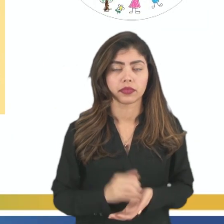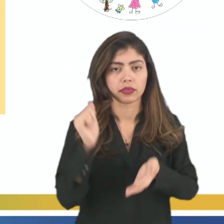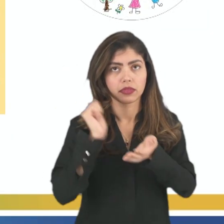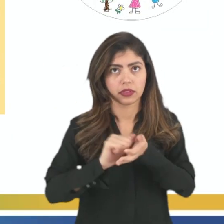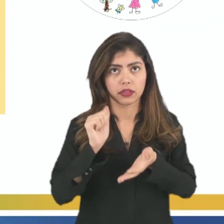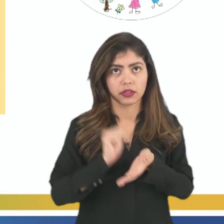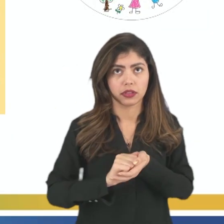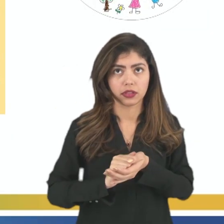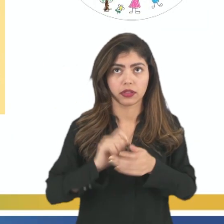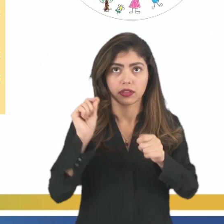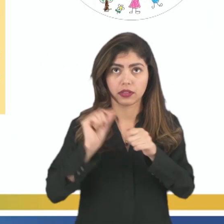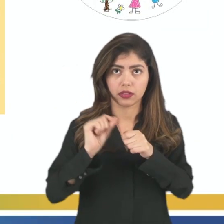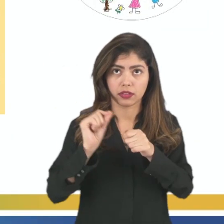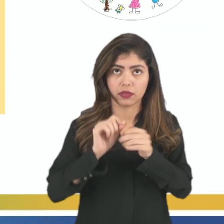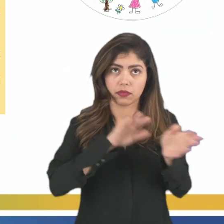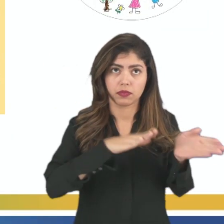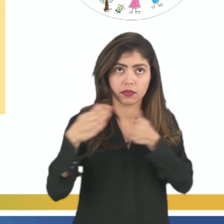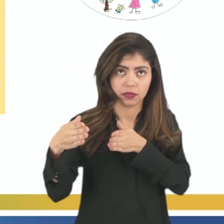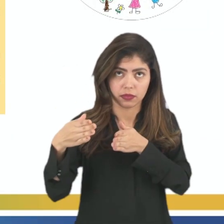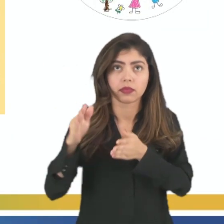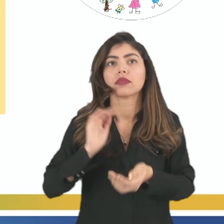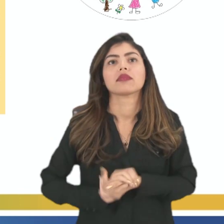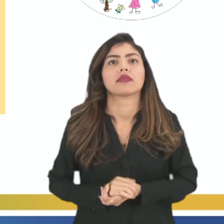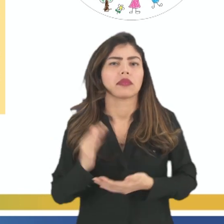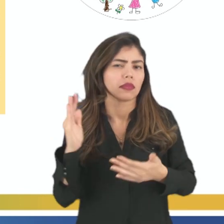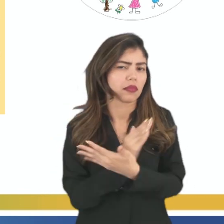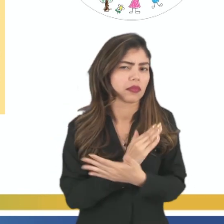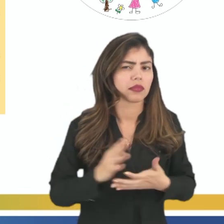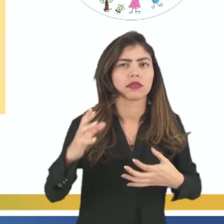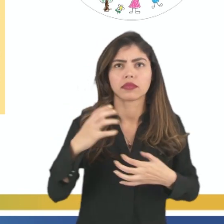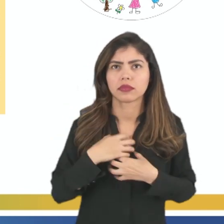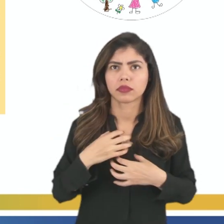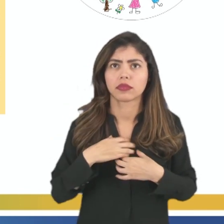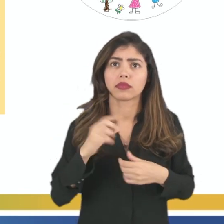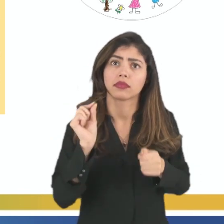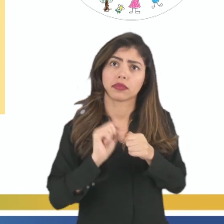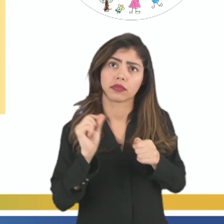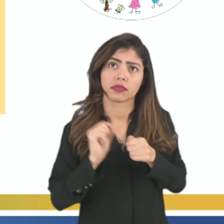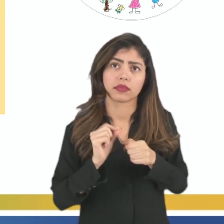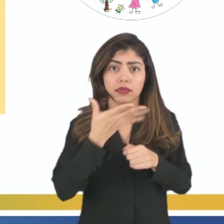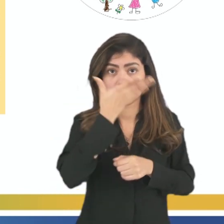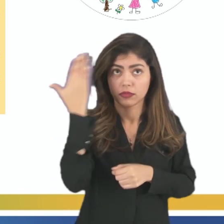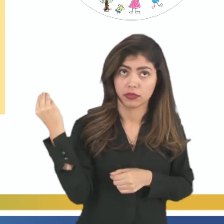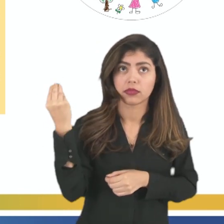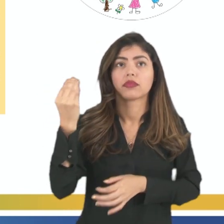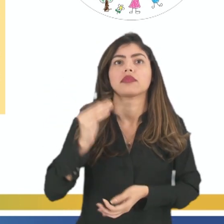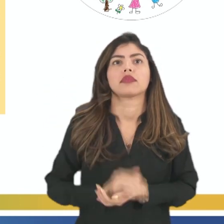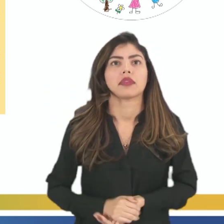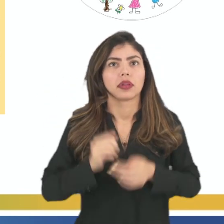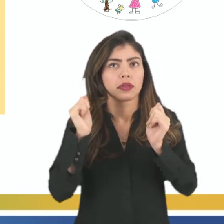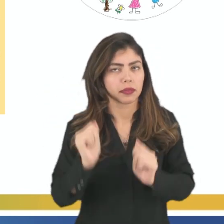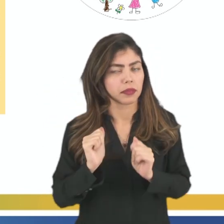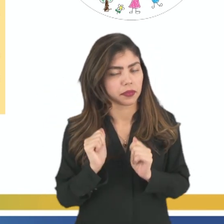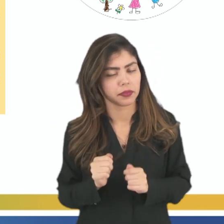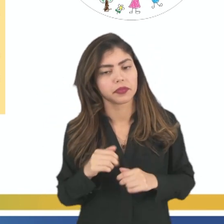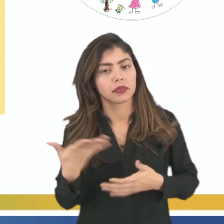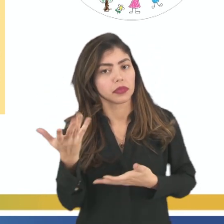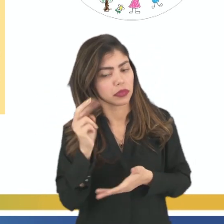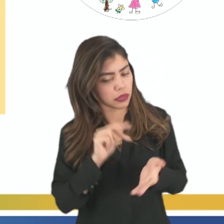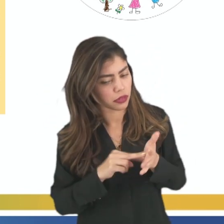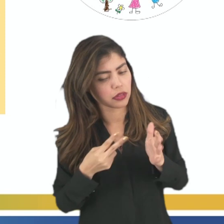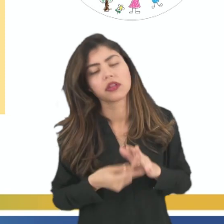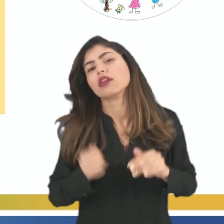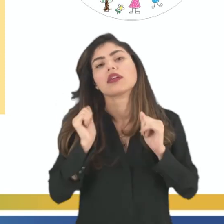memórias são construídas a partir de fatos que, em algum momento, foram esquecidos. Isso não